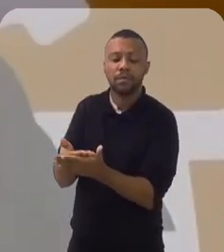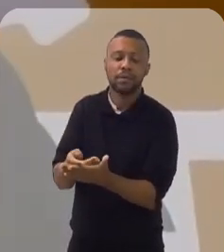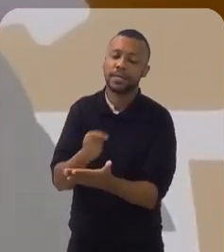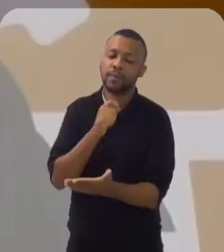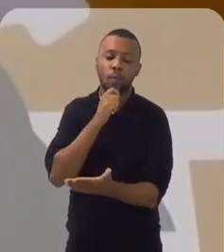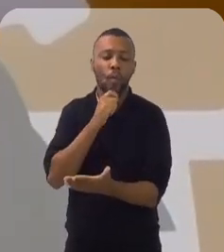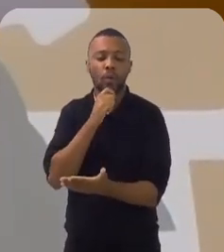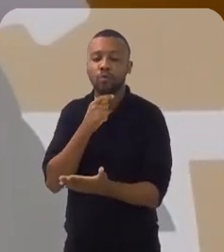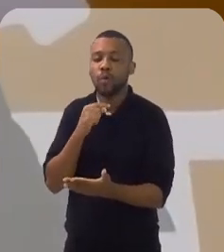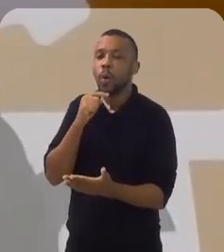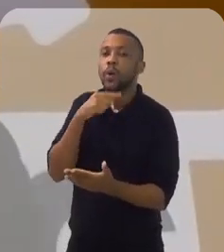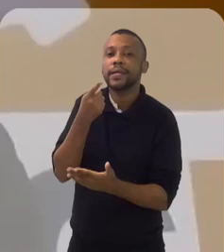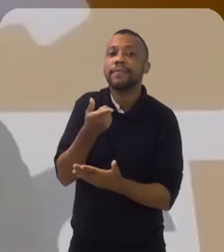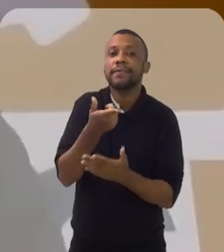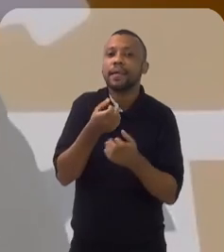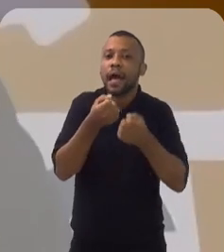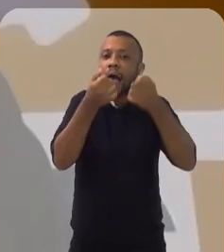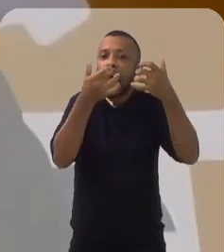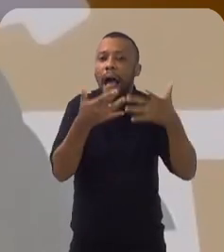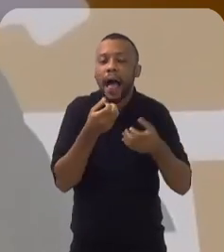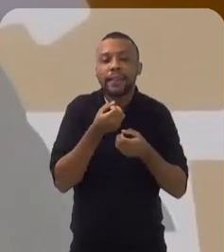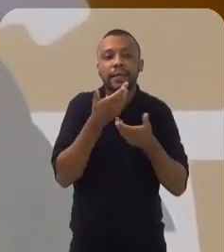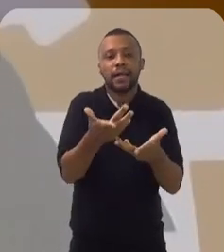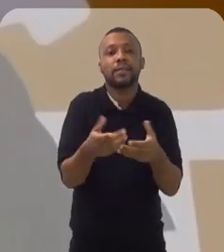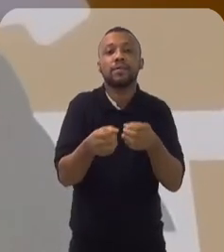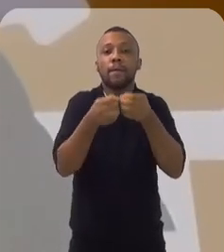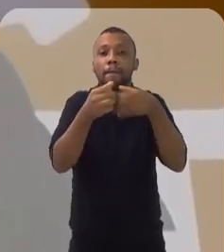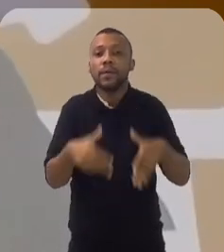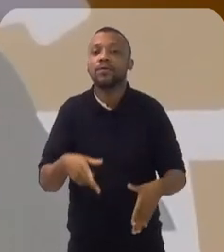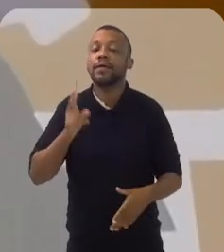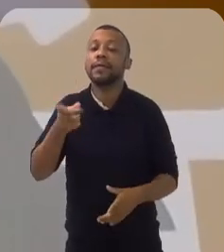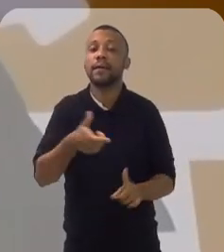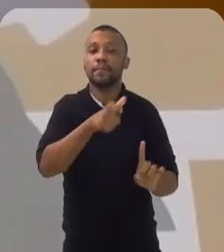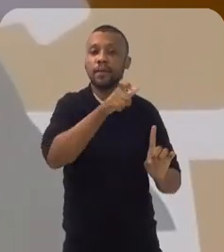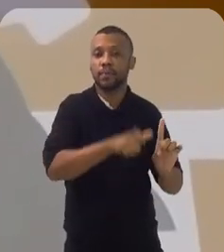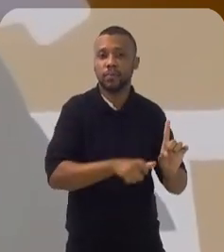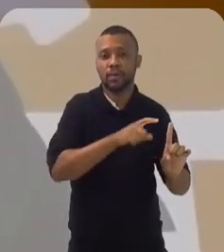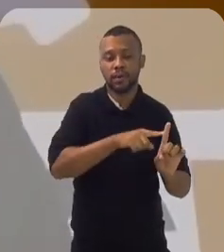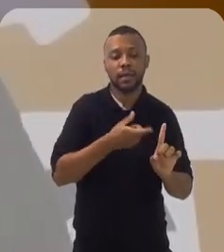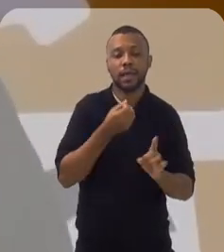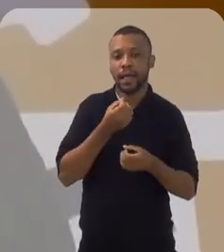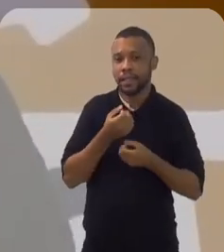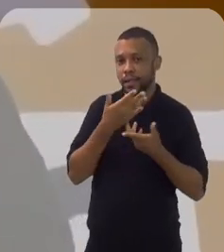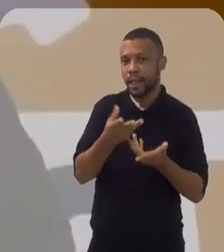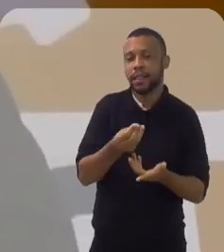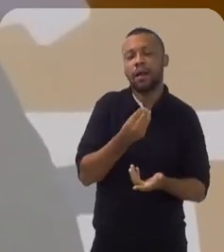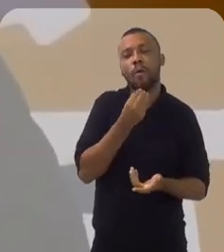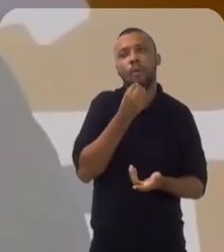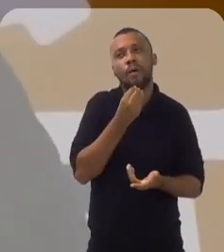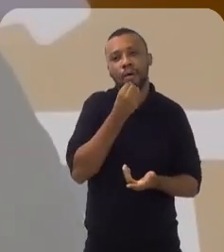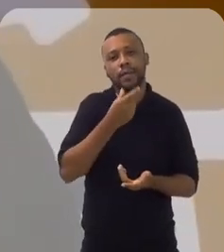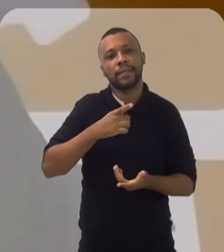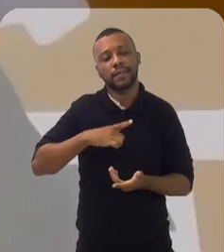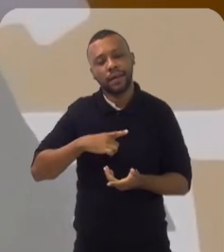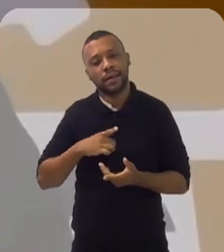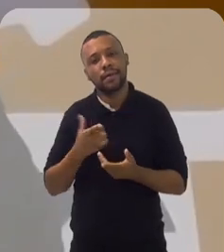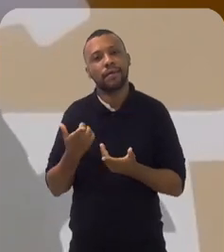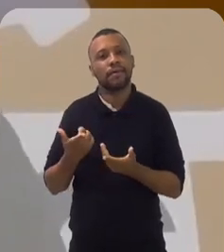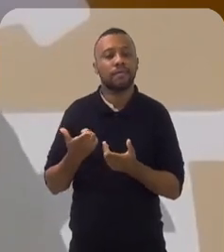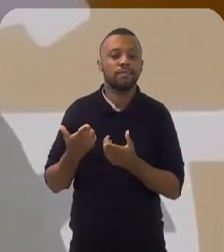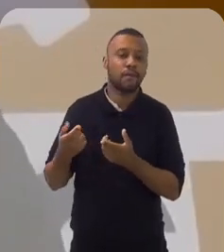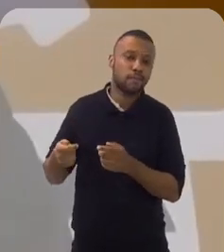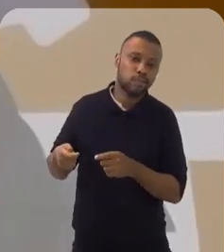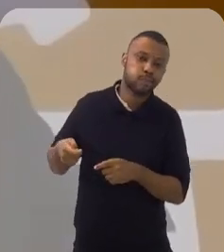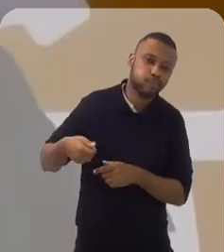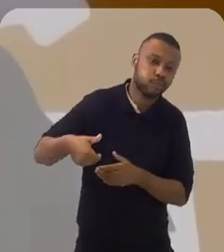hora, você não vai fazer a declaração da melhor forma possível. E aí o prejuízo sempre é de quem declara, porque provavelmente vai deixar de ter um